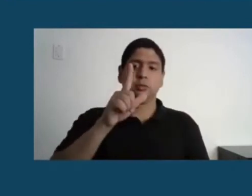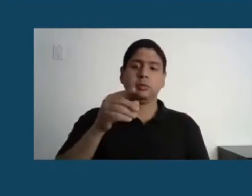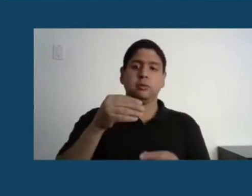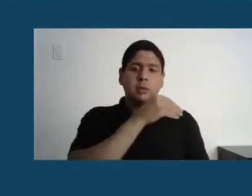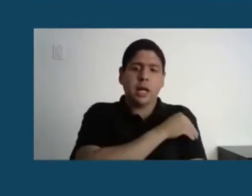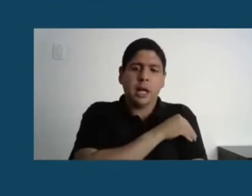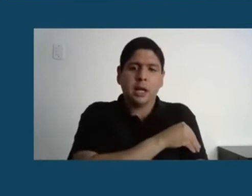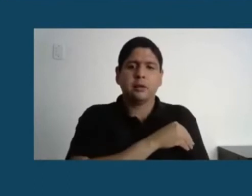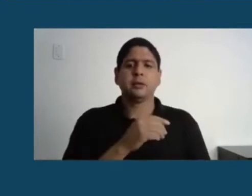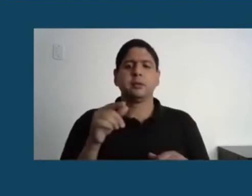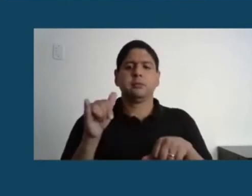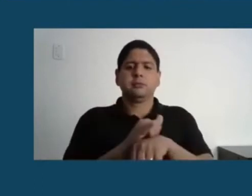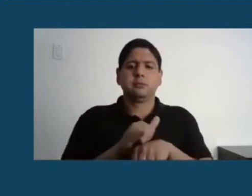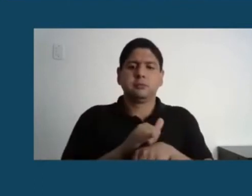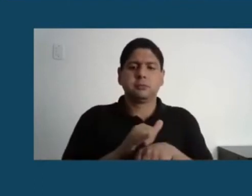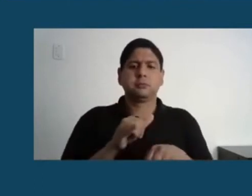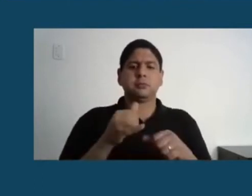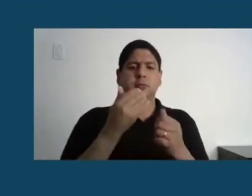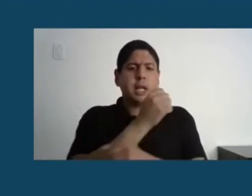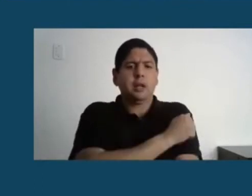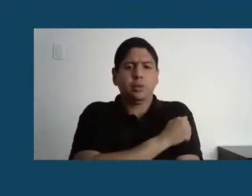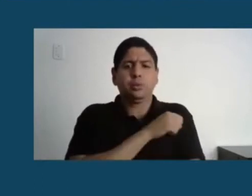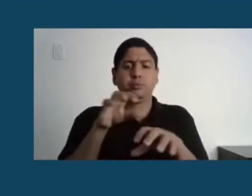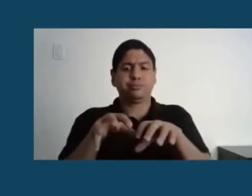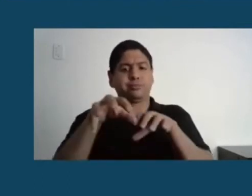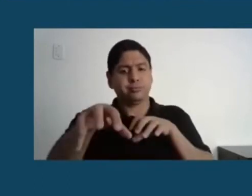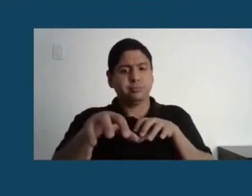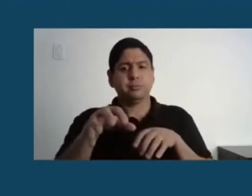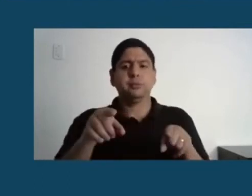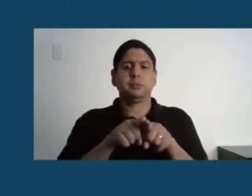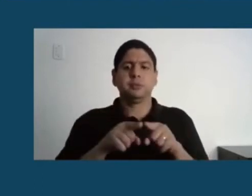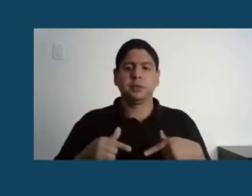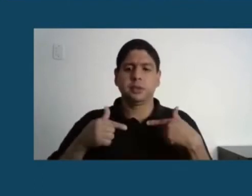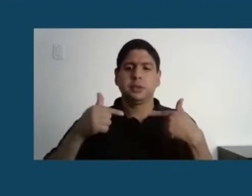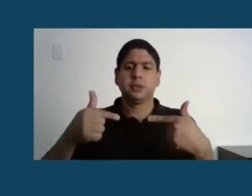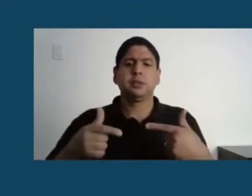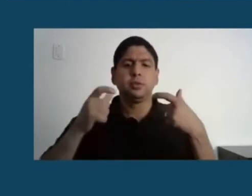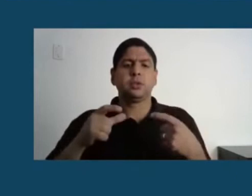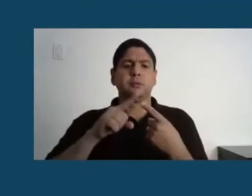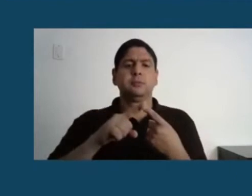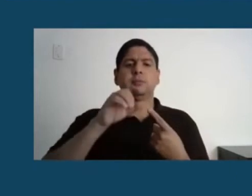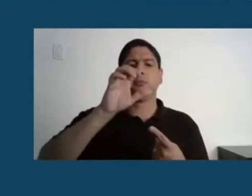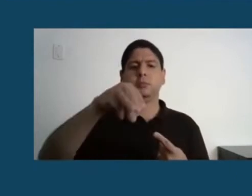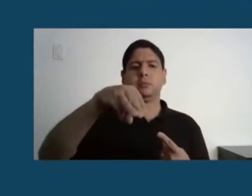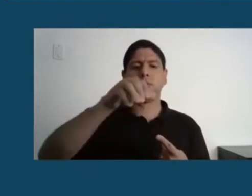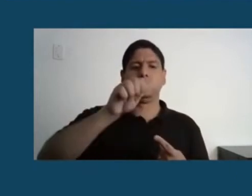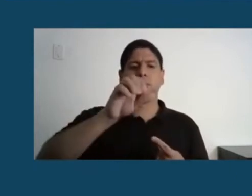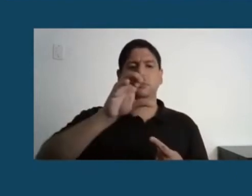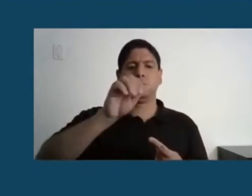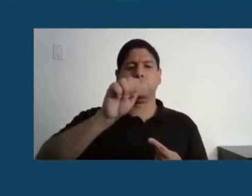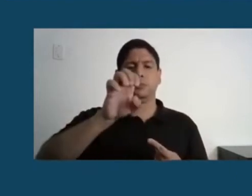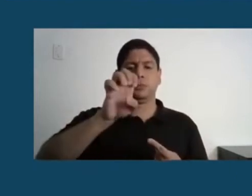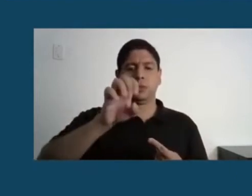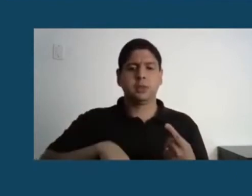colegiados ao ambiente remoto, fizemos diversas ações nos outros campos, Macaé e Caxias, implantamos um GT também